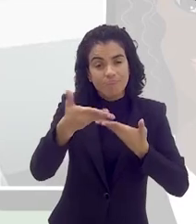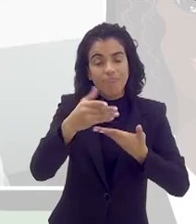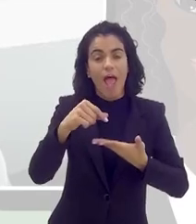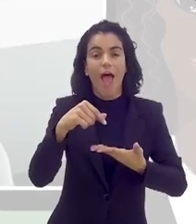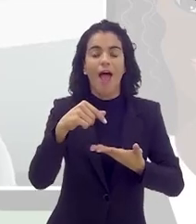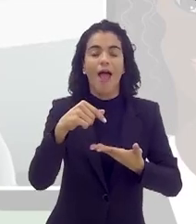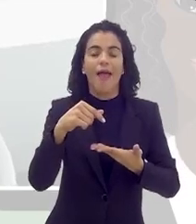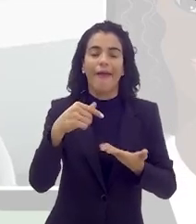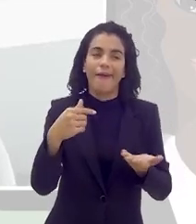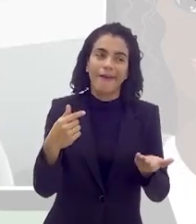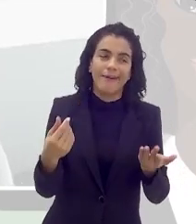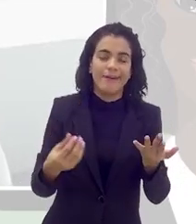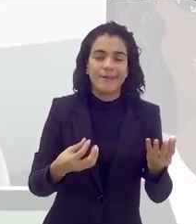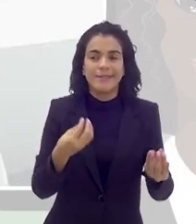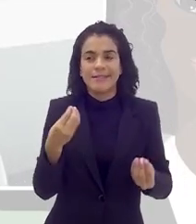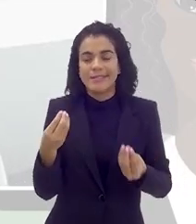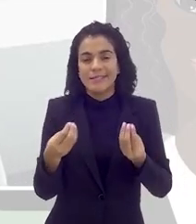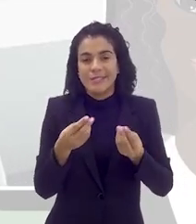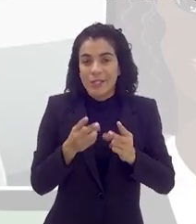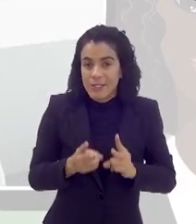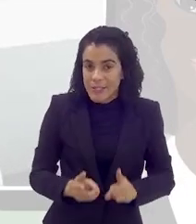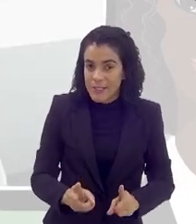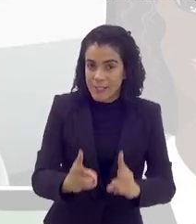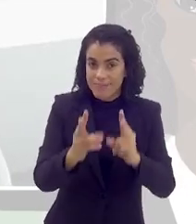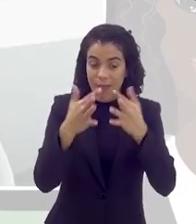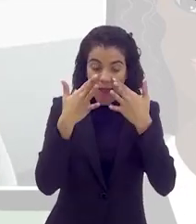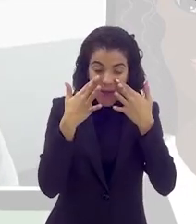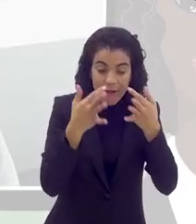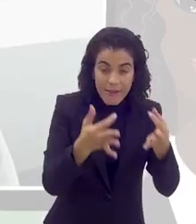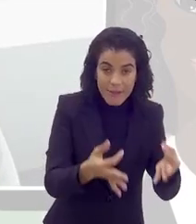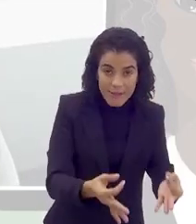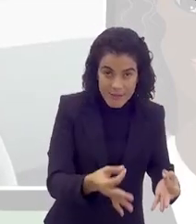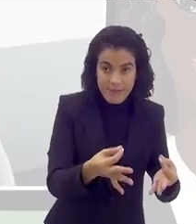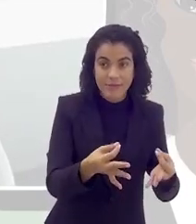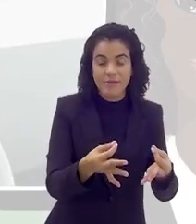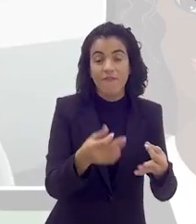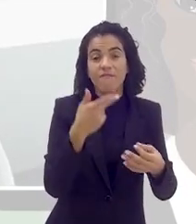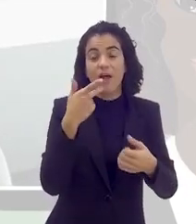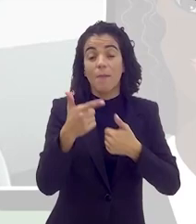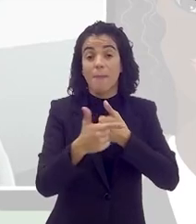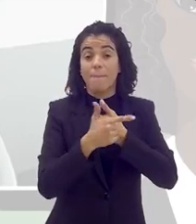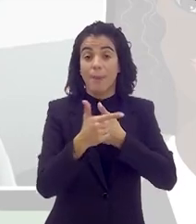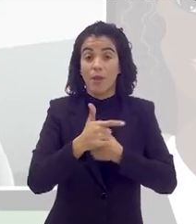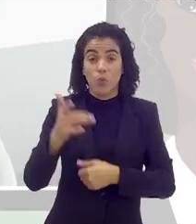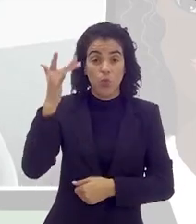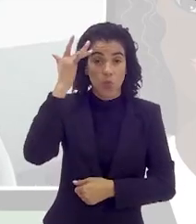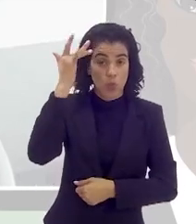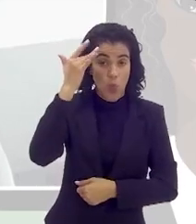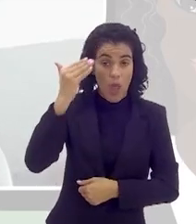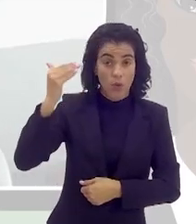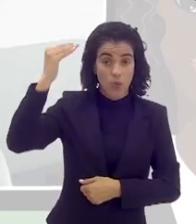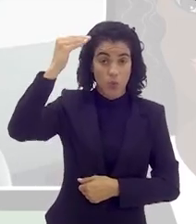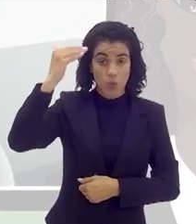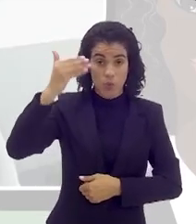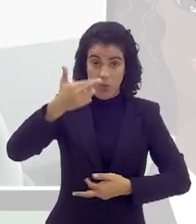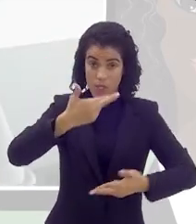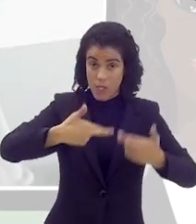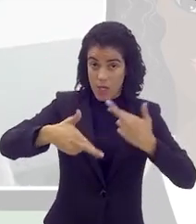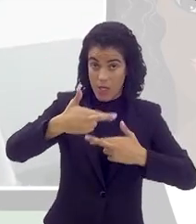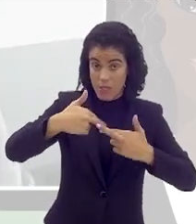convite é para que a gente mantenha a nossa atenção no que eu falo do papel do adulto na relação.